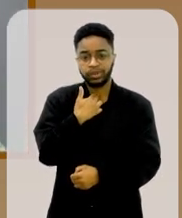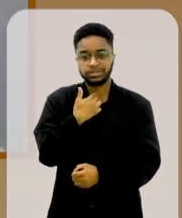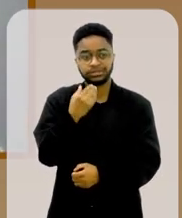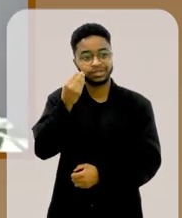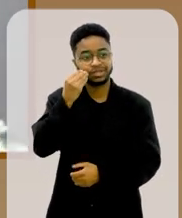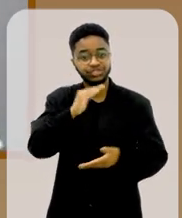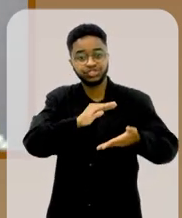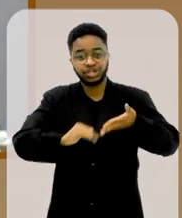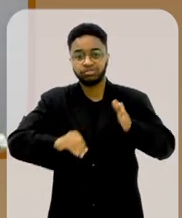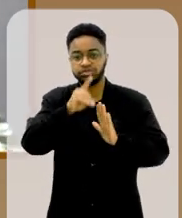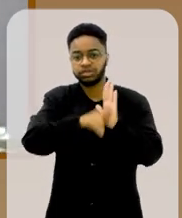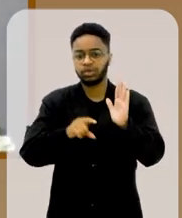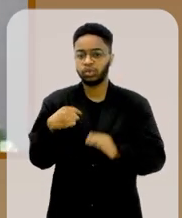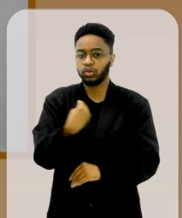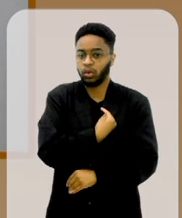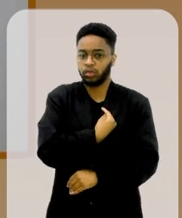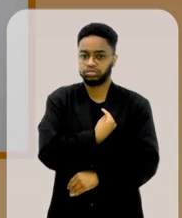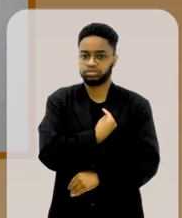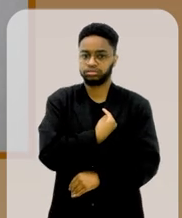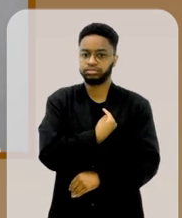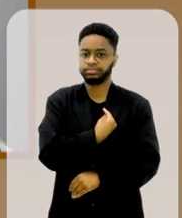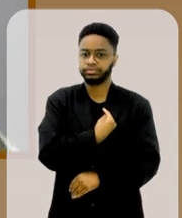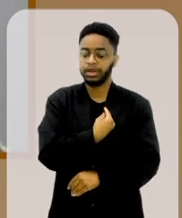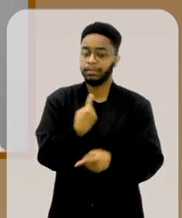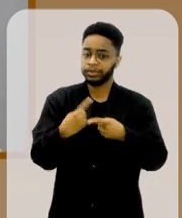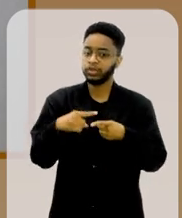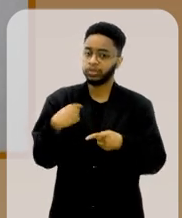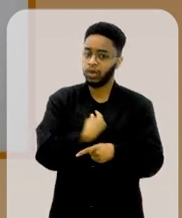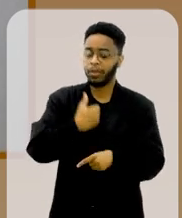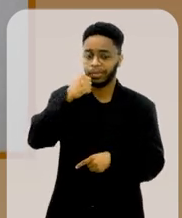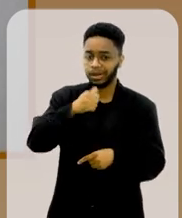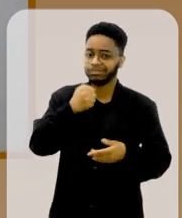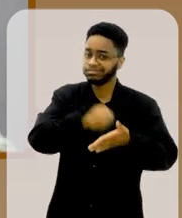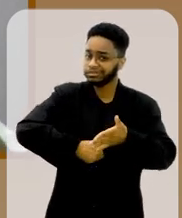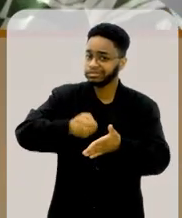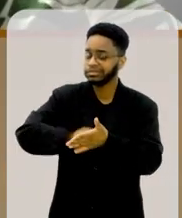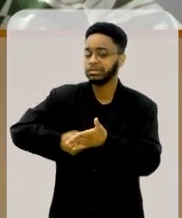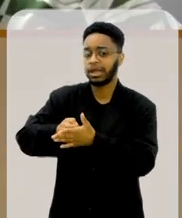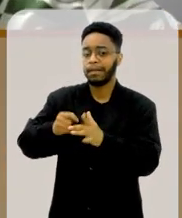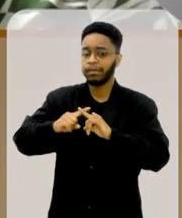descaracterizar um direito que nós mulheres adquirimos à custa de muita dor e sofrimento.